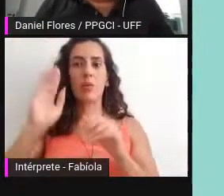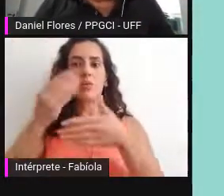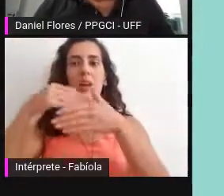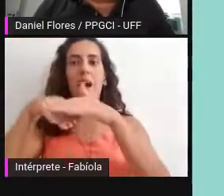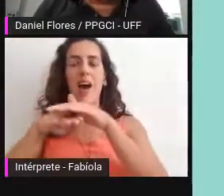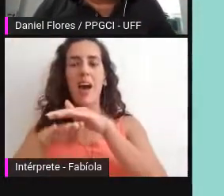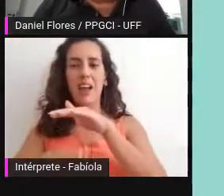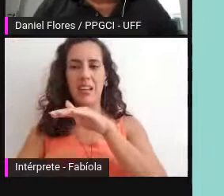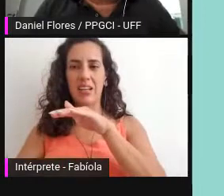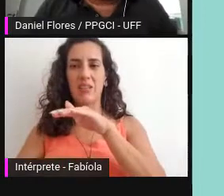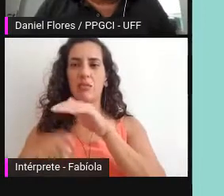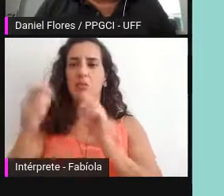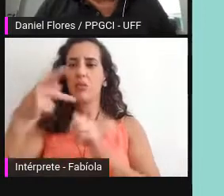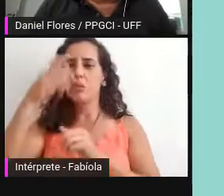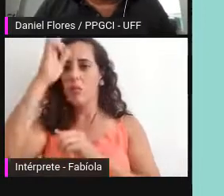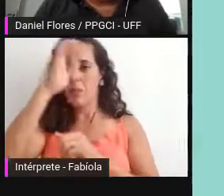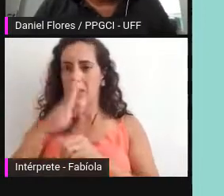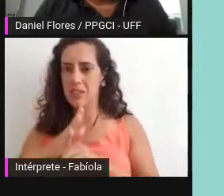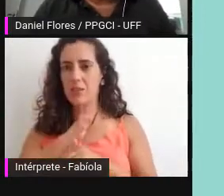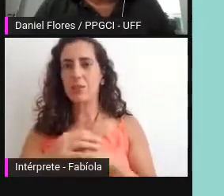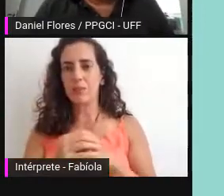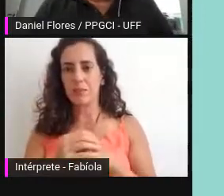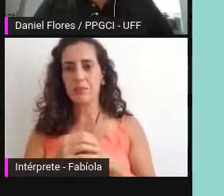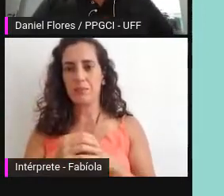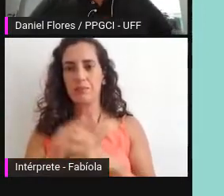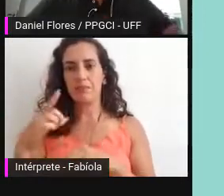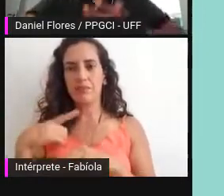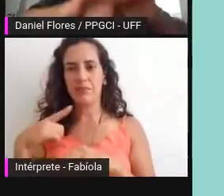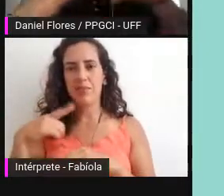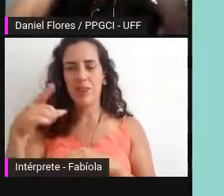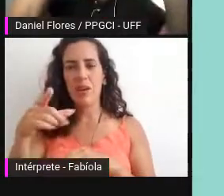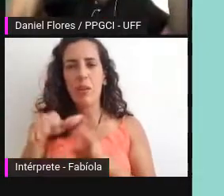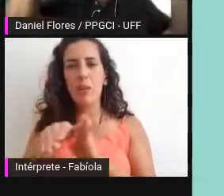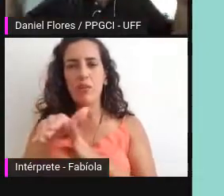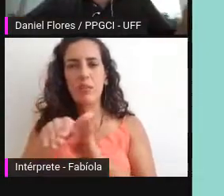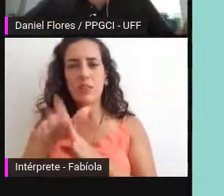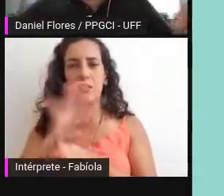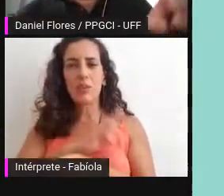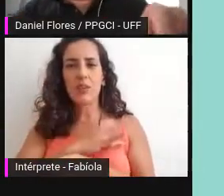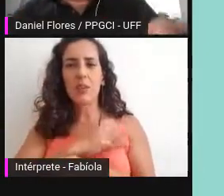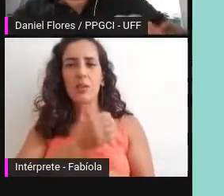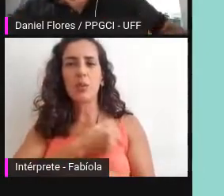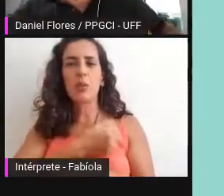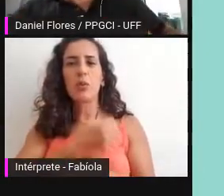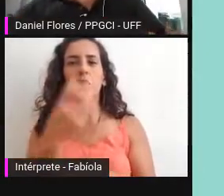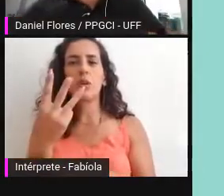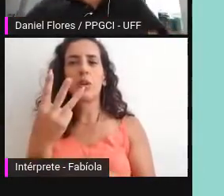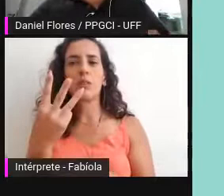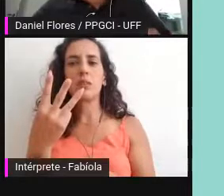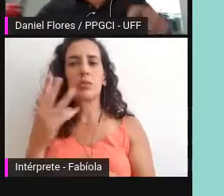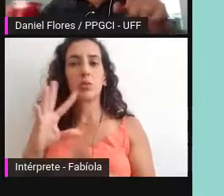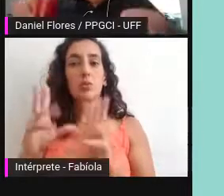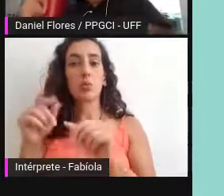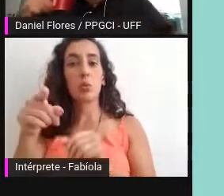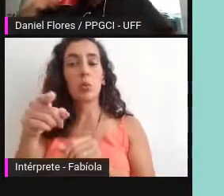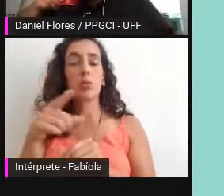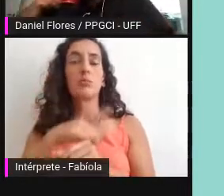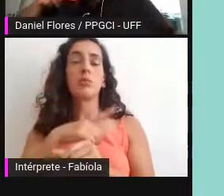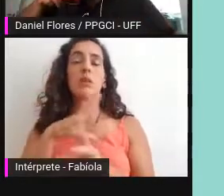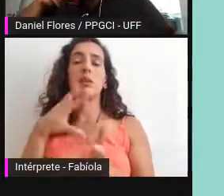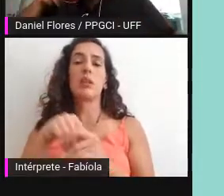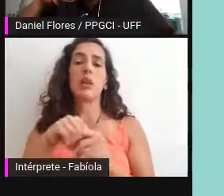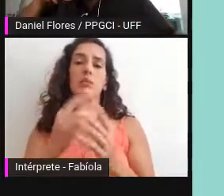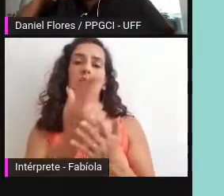orientação técnica número número 03 e todos eles estão nesse desenho que eu apresento aí com esta